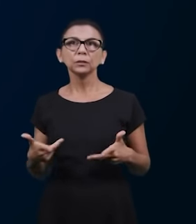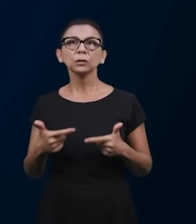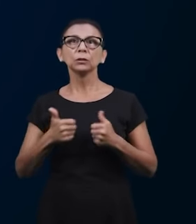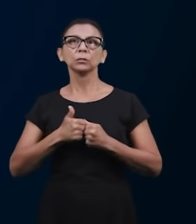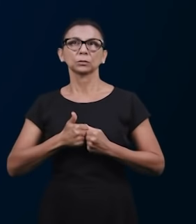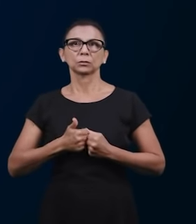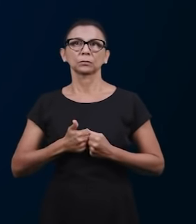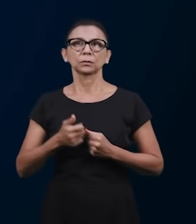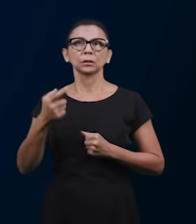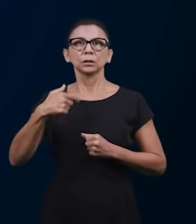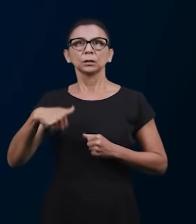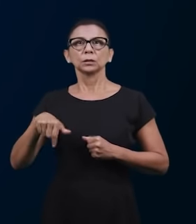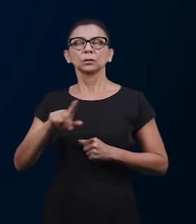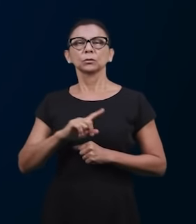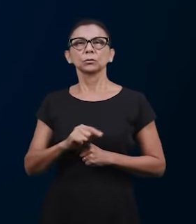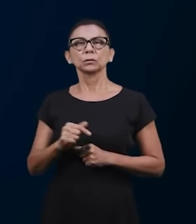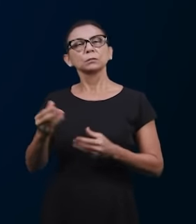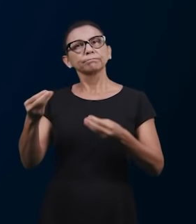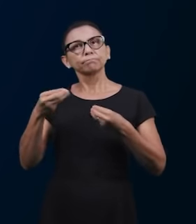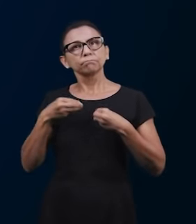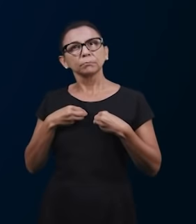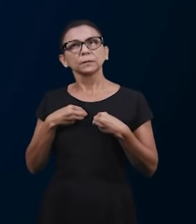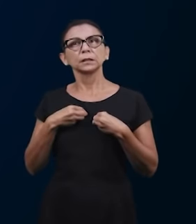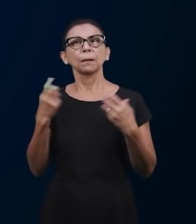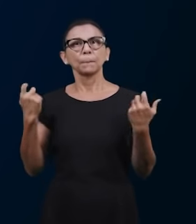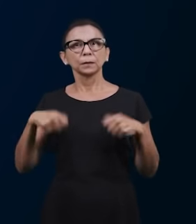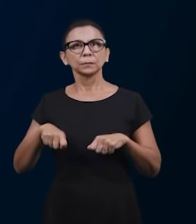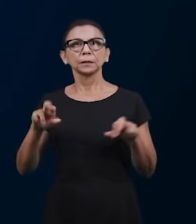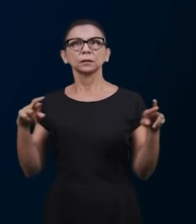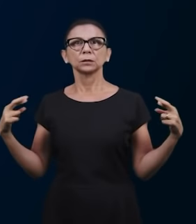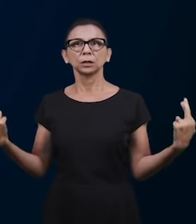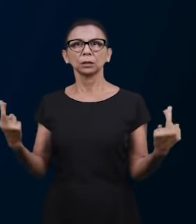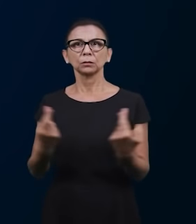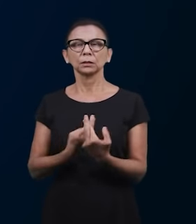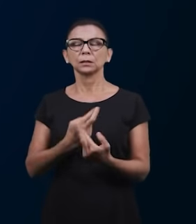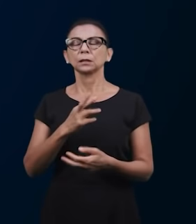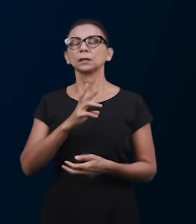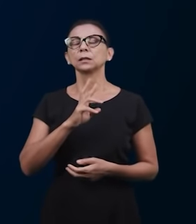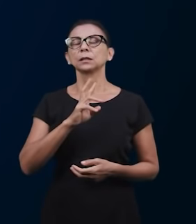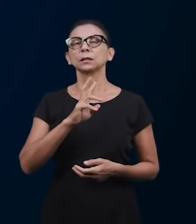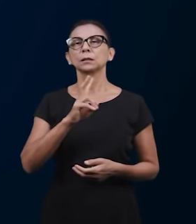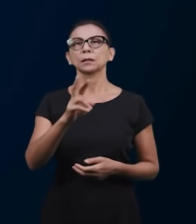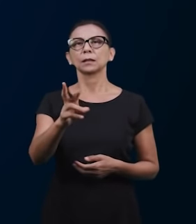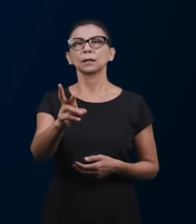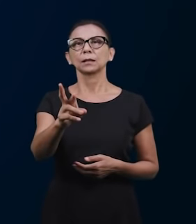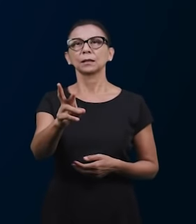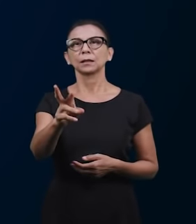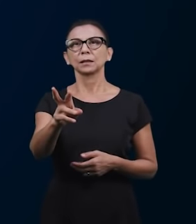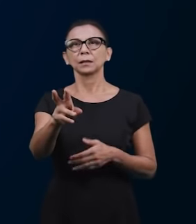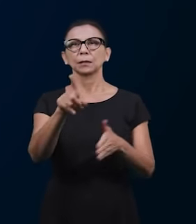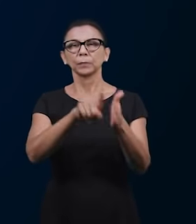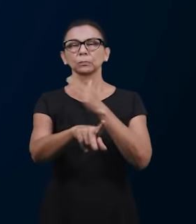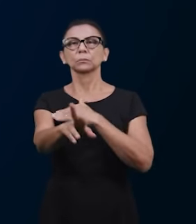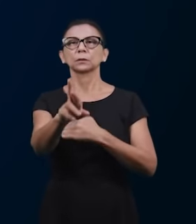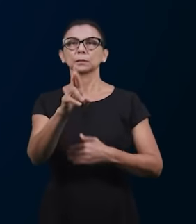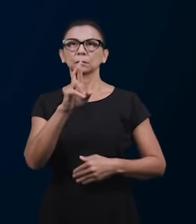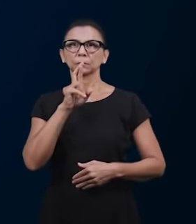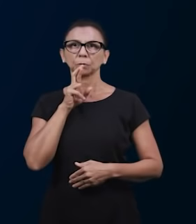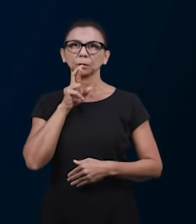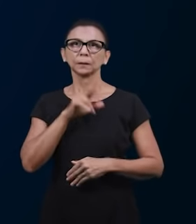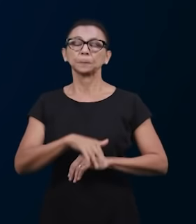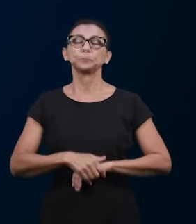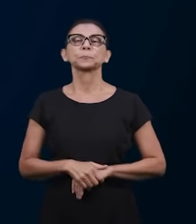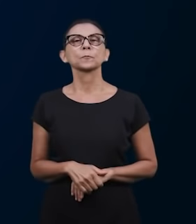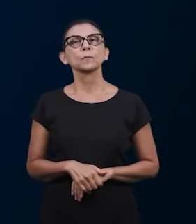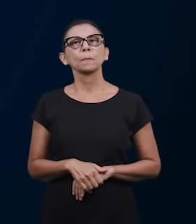possibilidade de reunir-nos e de poder responder estas perguntas. Por isso,